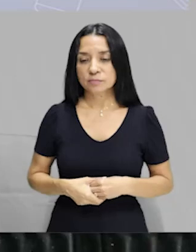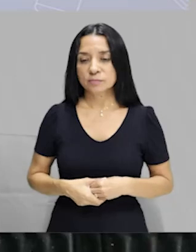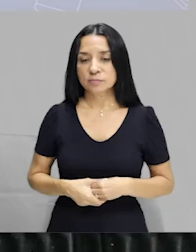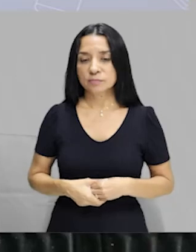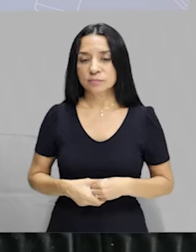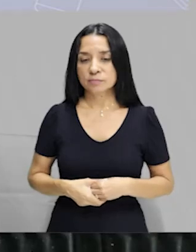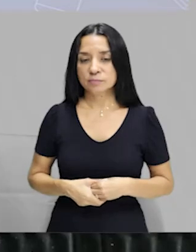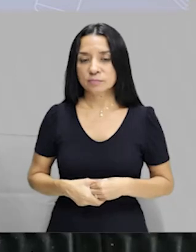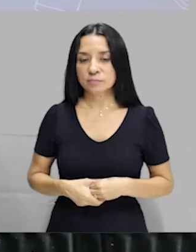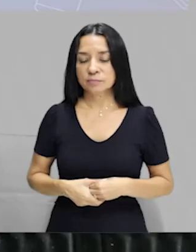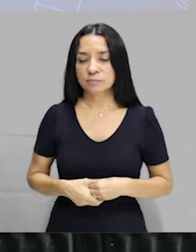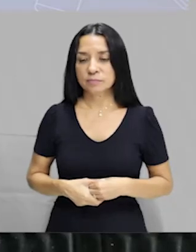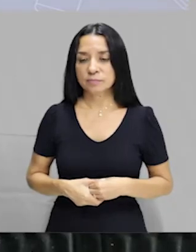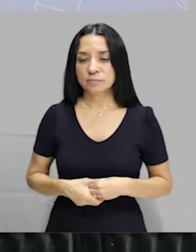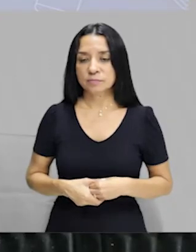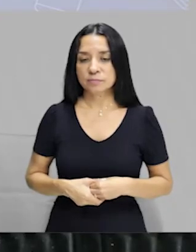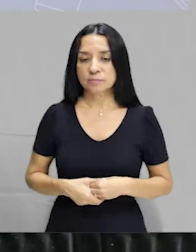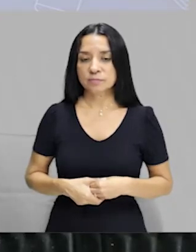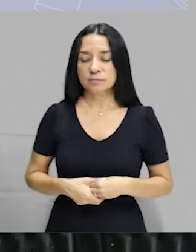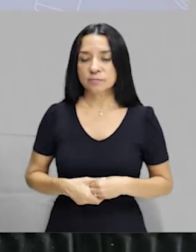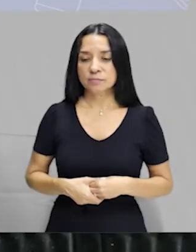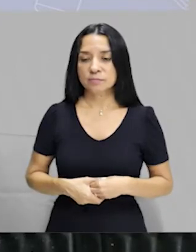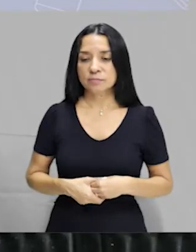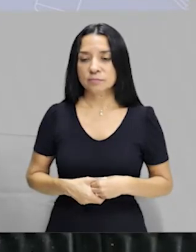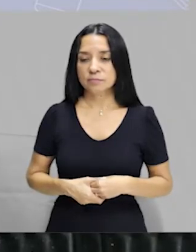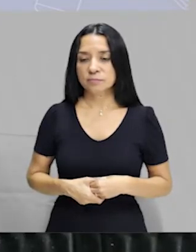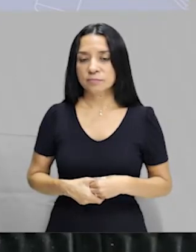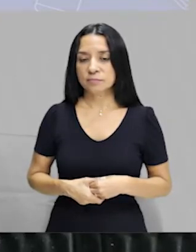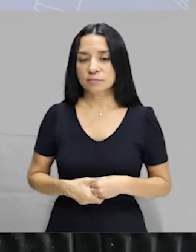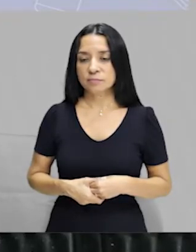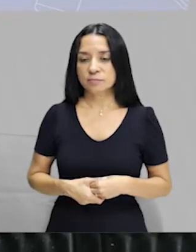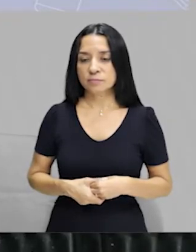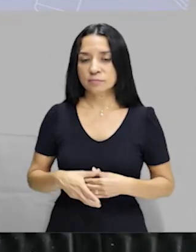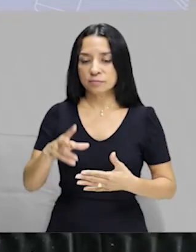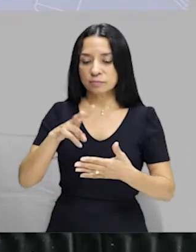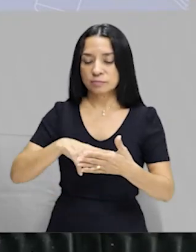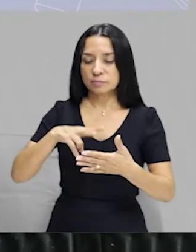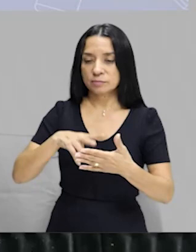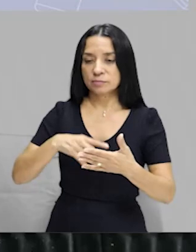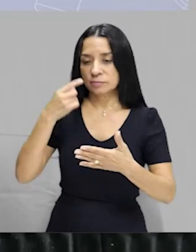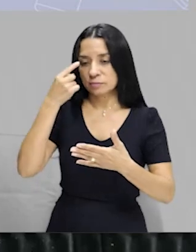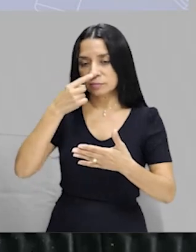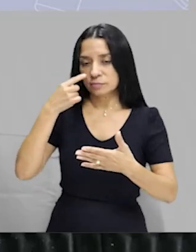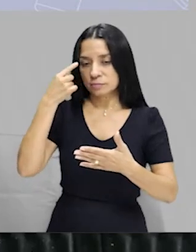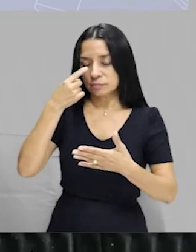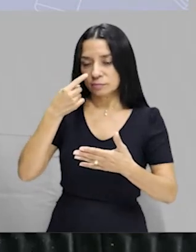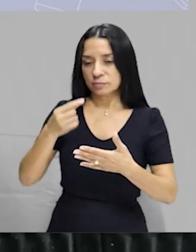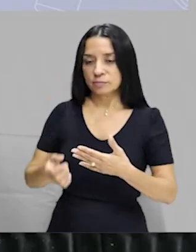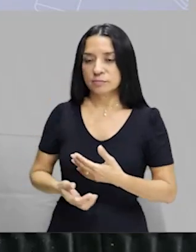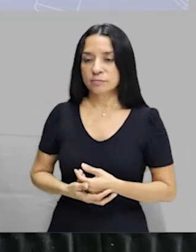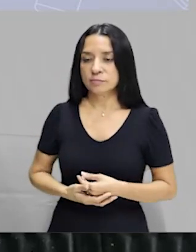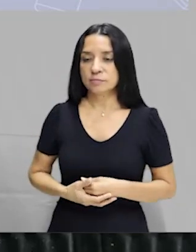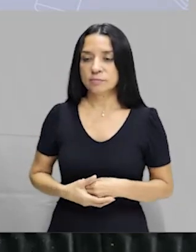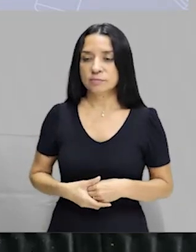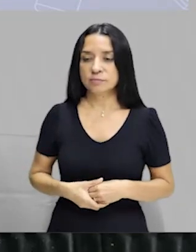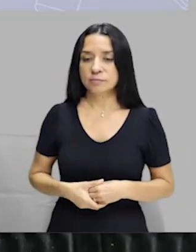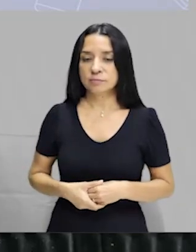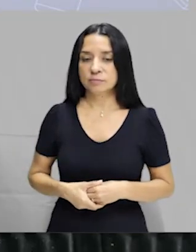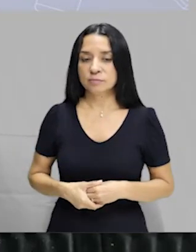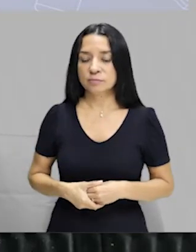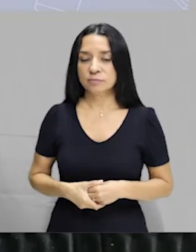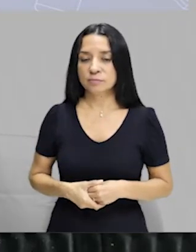El juez, el juez, el creer, é o meu verbo, que la mejor